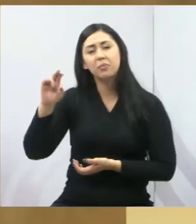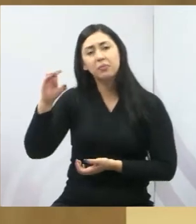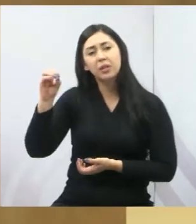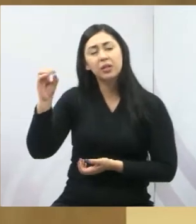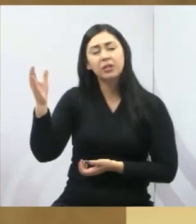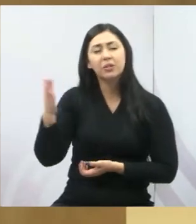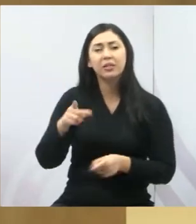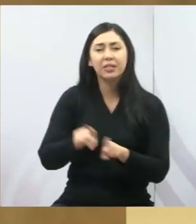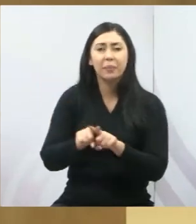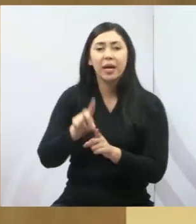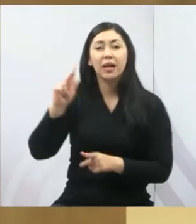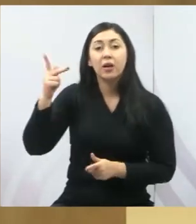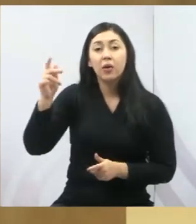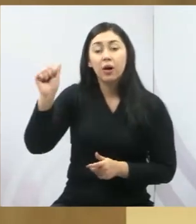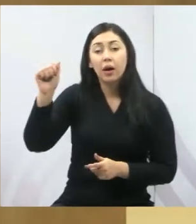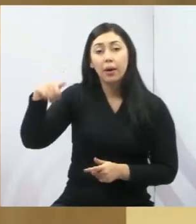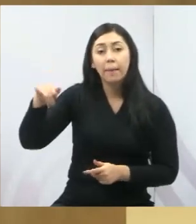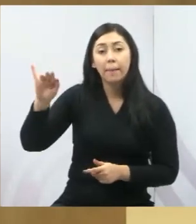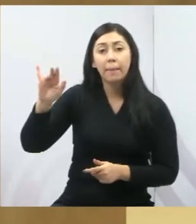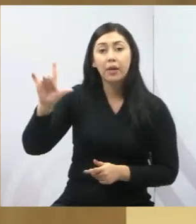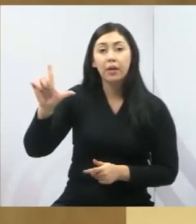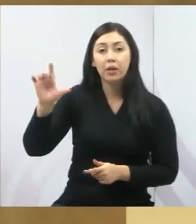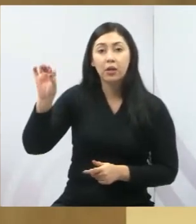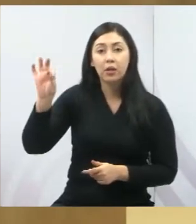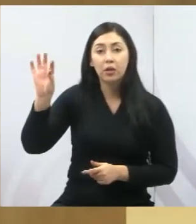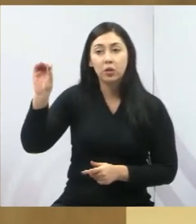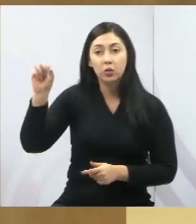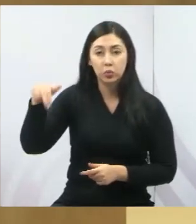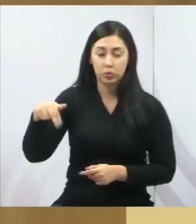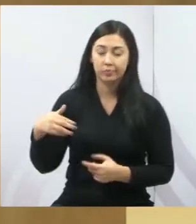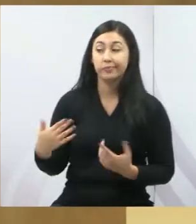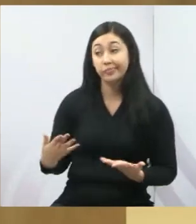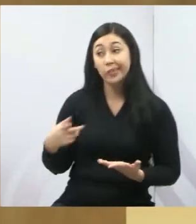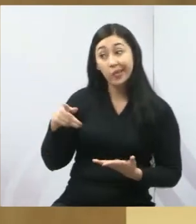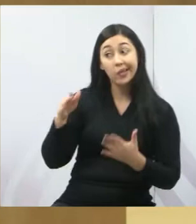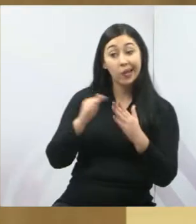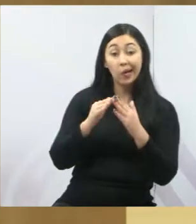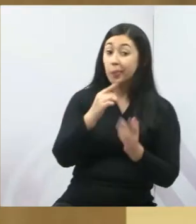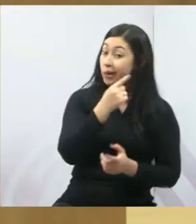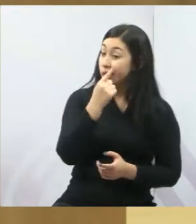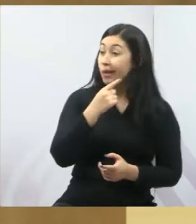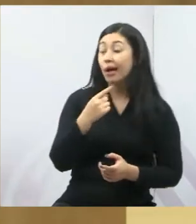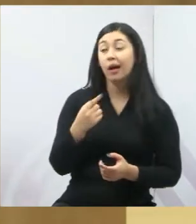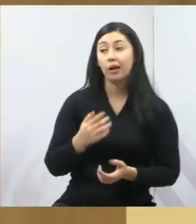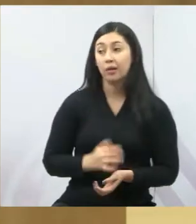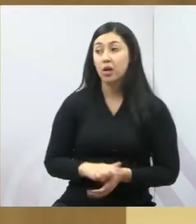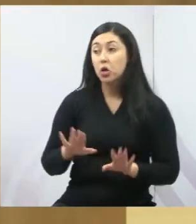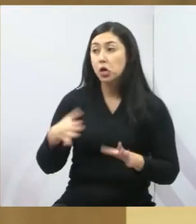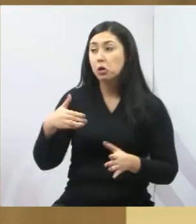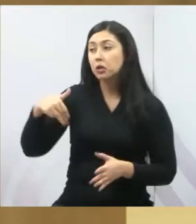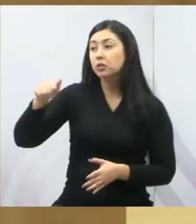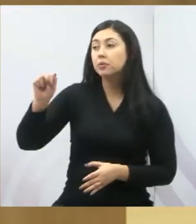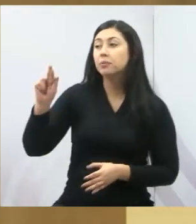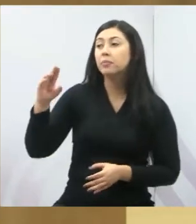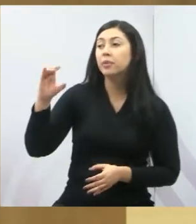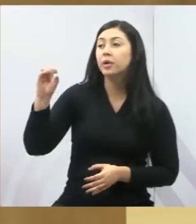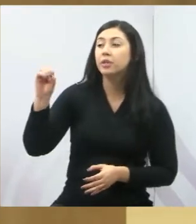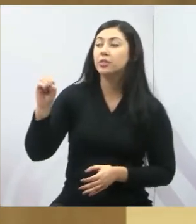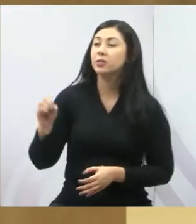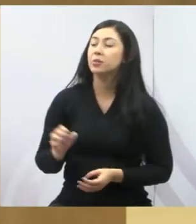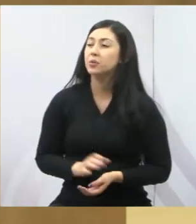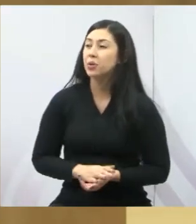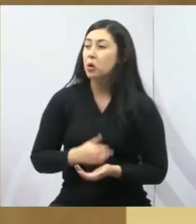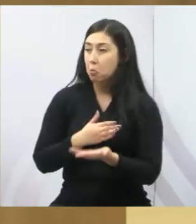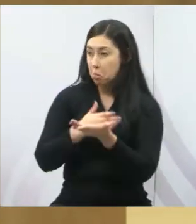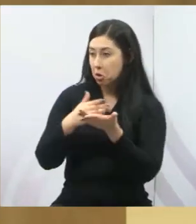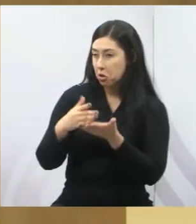Ora, vereador Valmir, o senhor mora lá há muito tempo. O senhor sabe que quando o Marco Aurélio assumiu a prefeitura, Meia Lua tinha